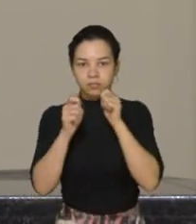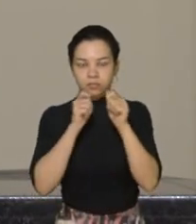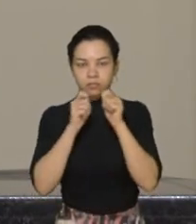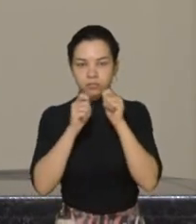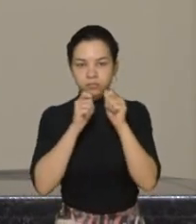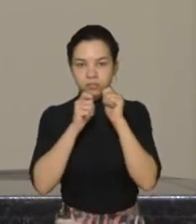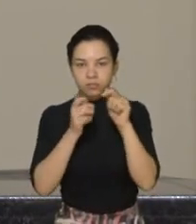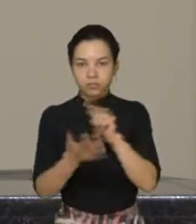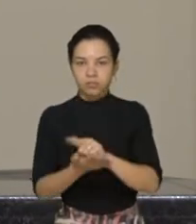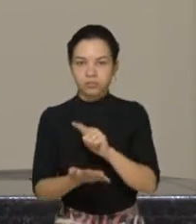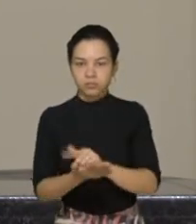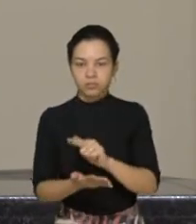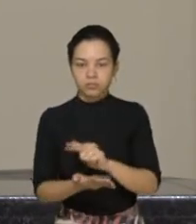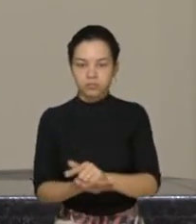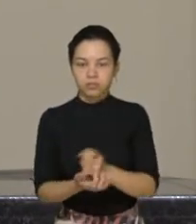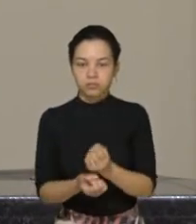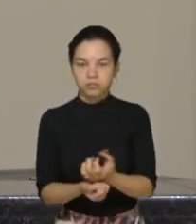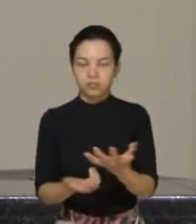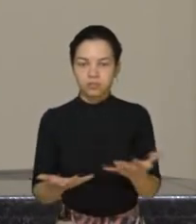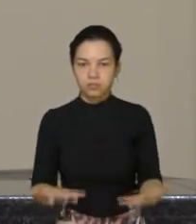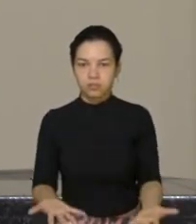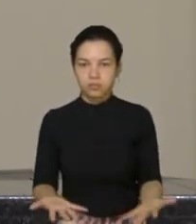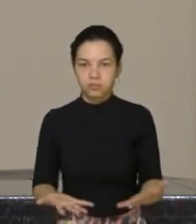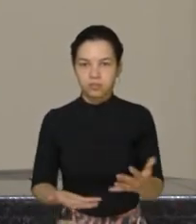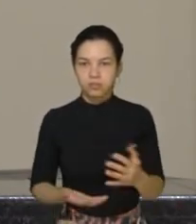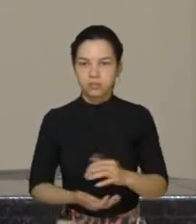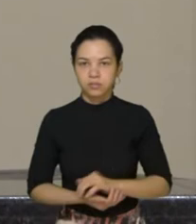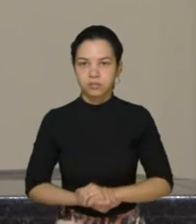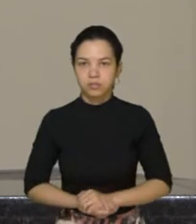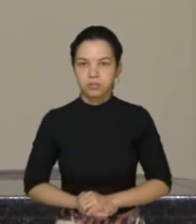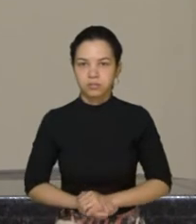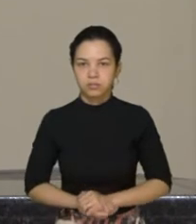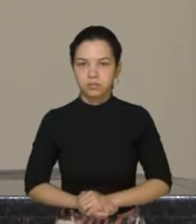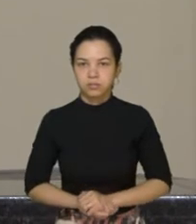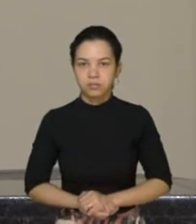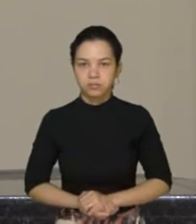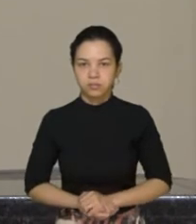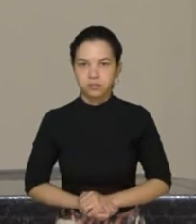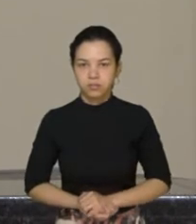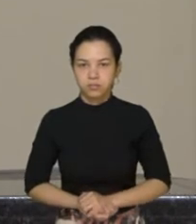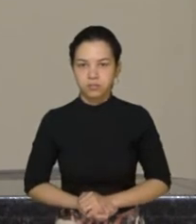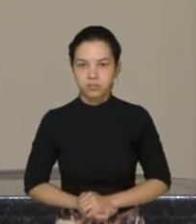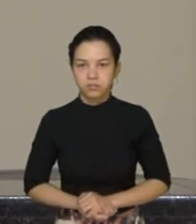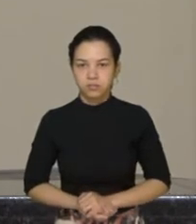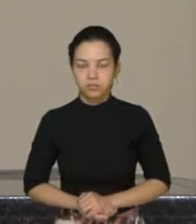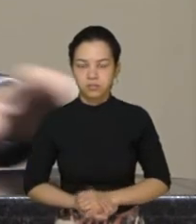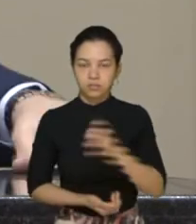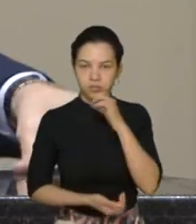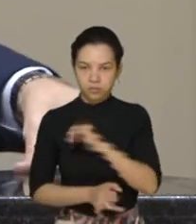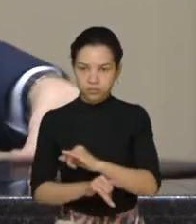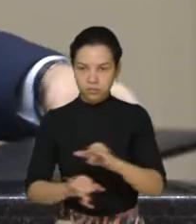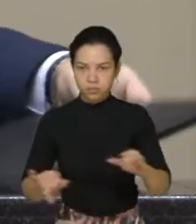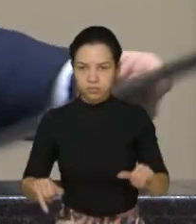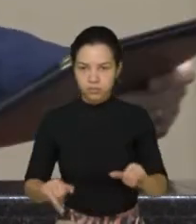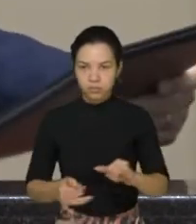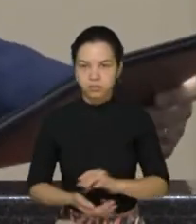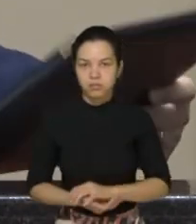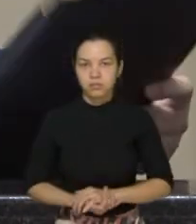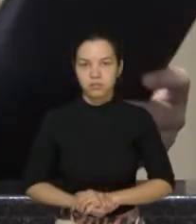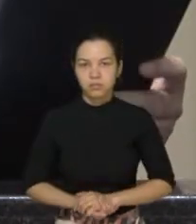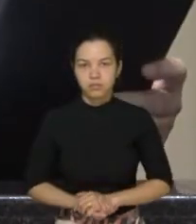proceda à distribuição do expediente. Breves comunicações.